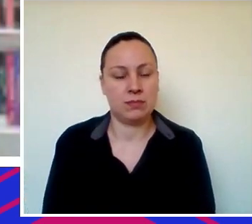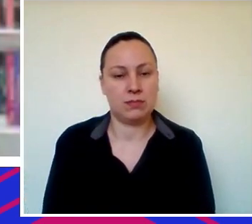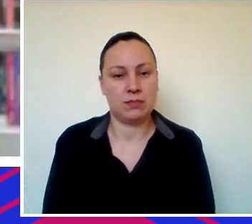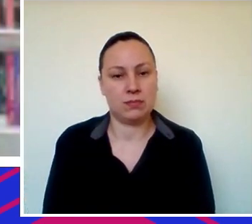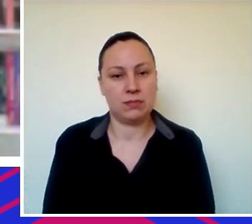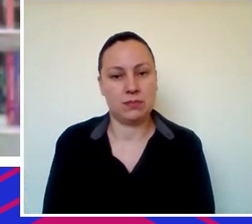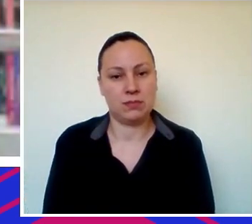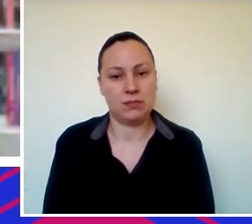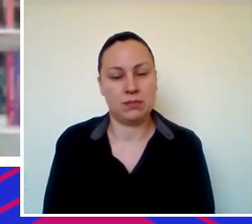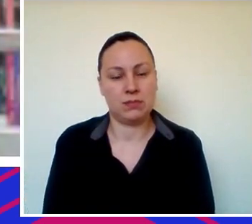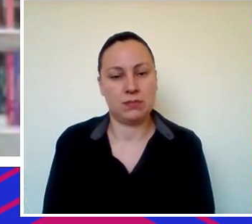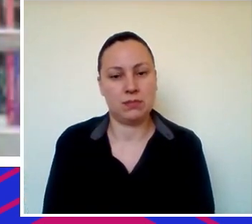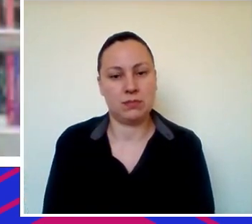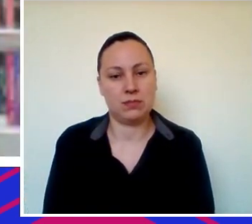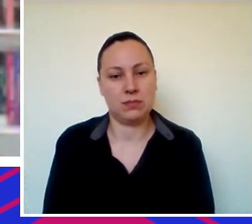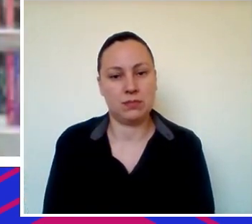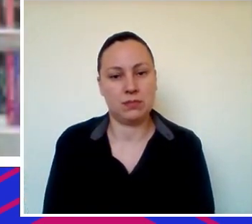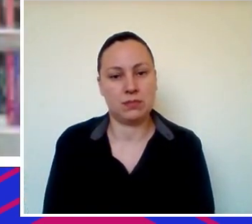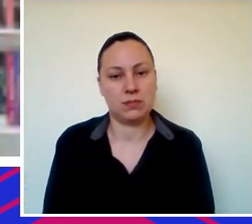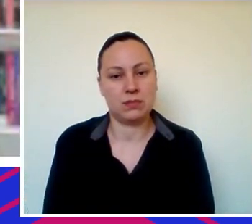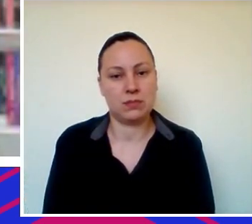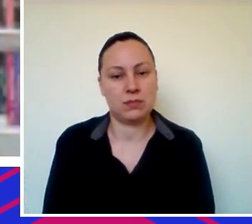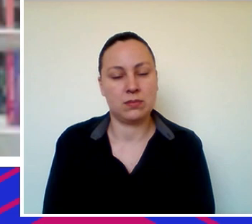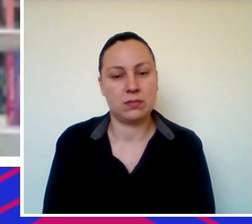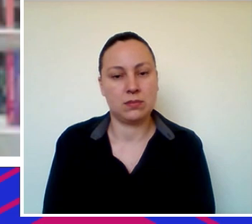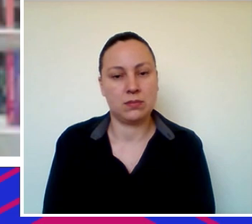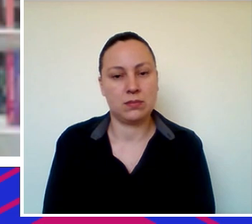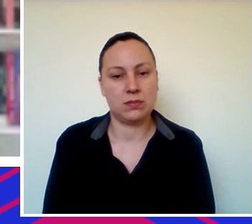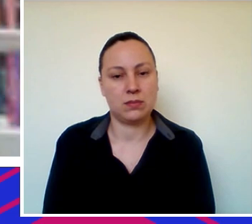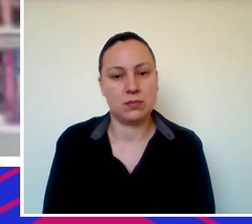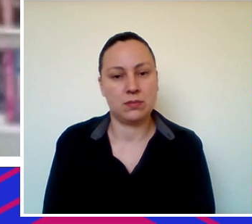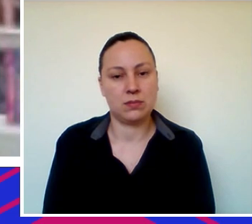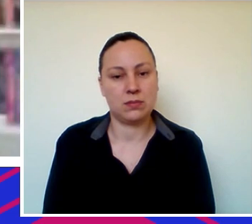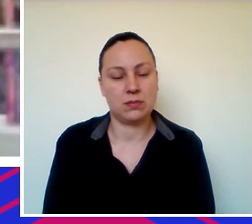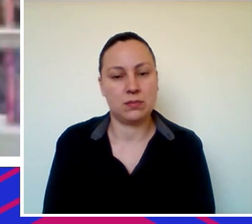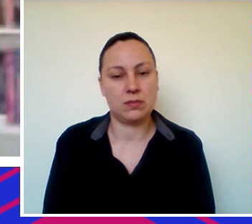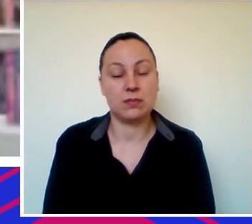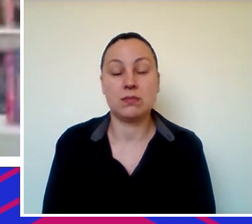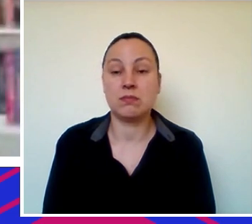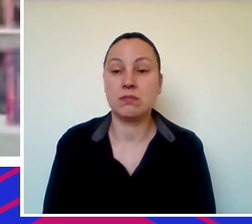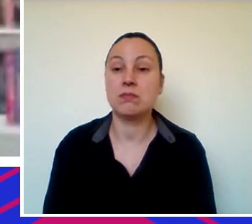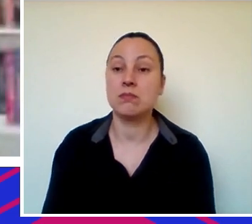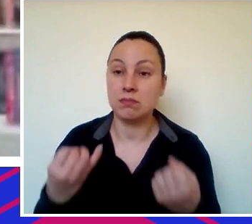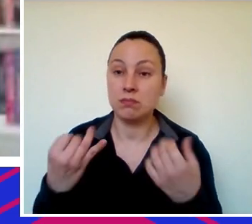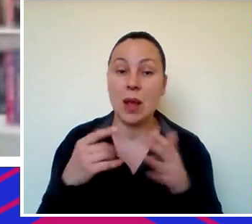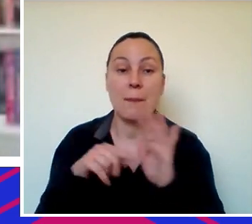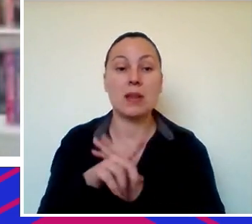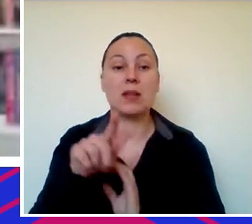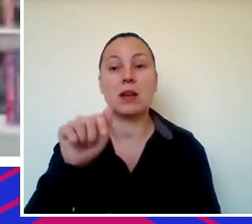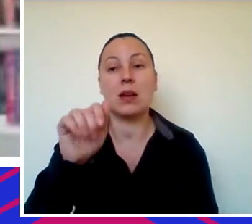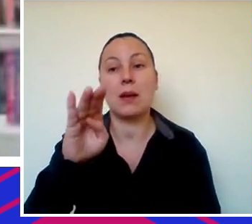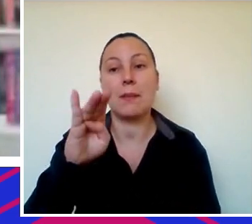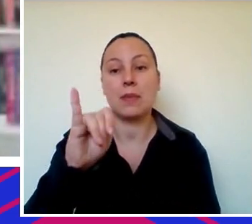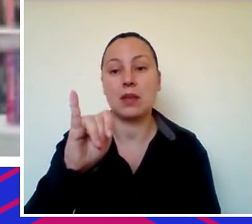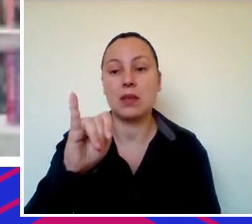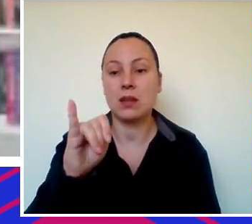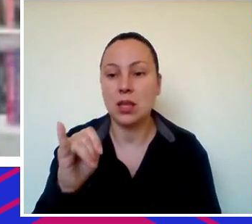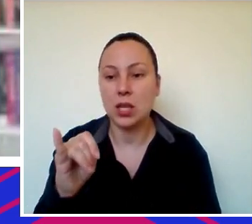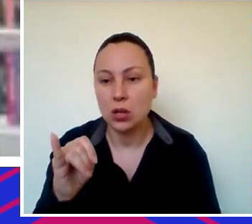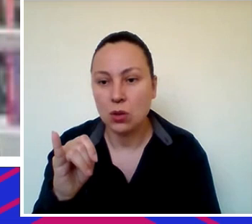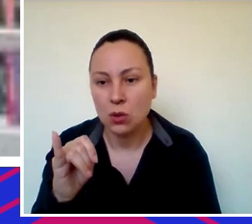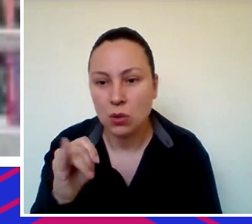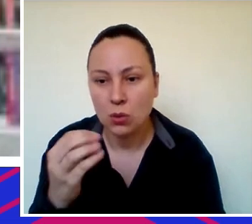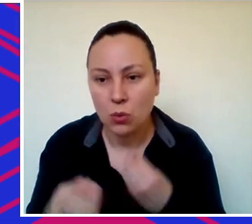Excelente. Então, puxando um pouco o que você falou do Venture Death, eu queria perguntar para a Gabi, para a gente entender um pouco mais como